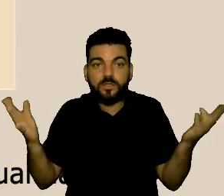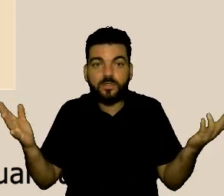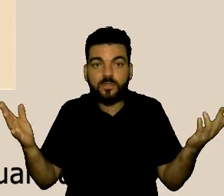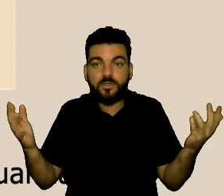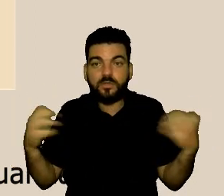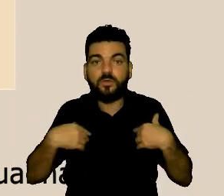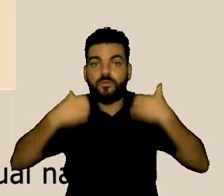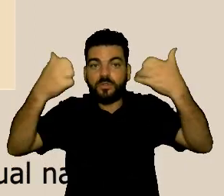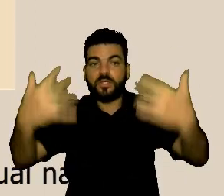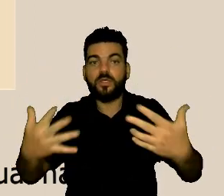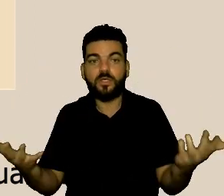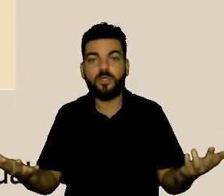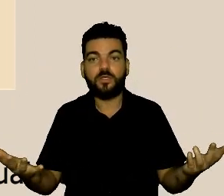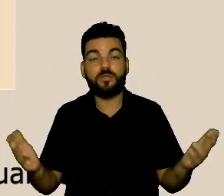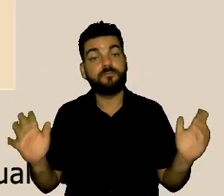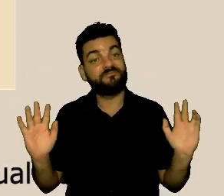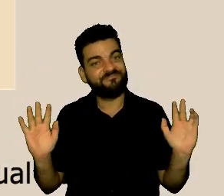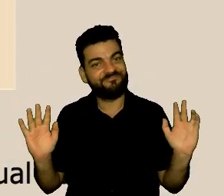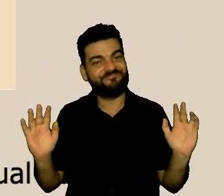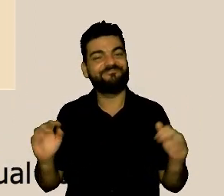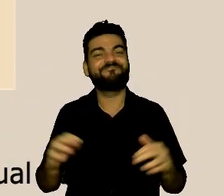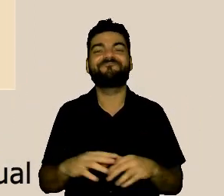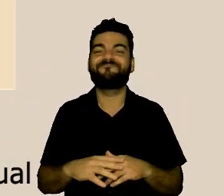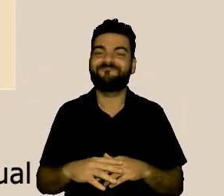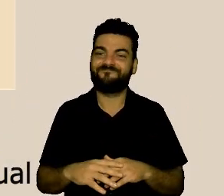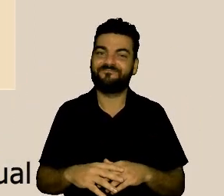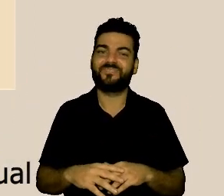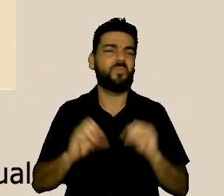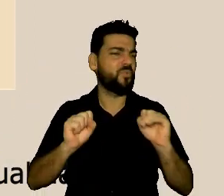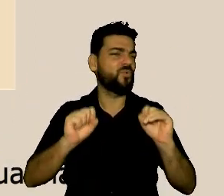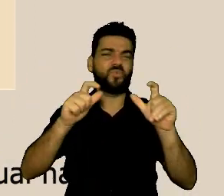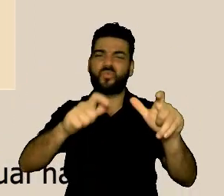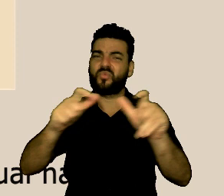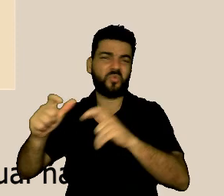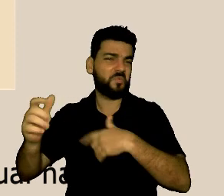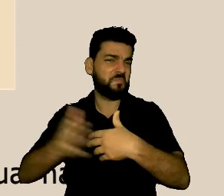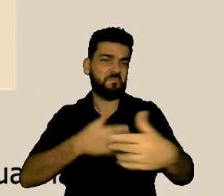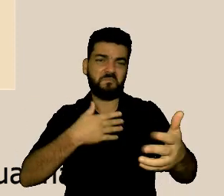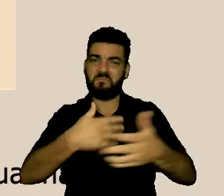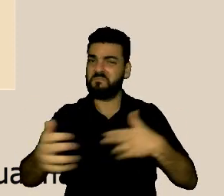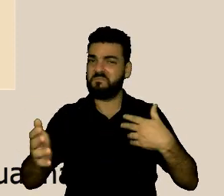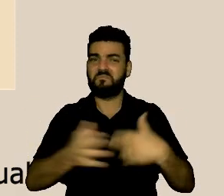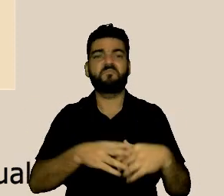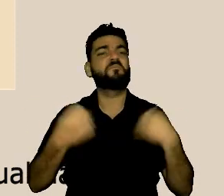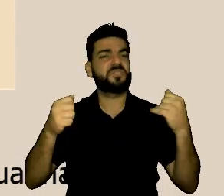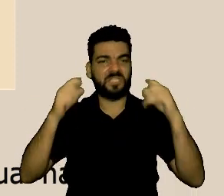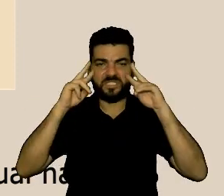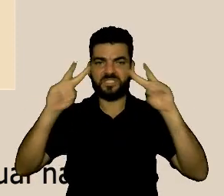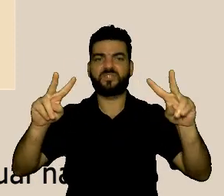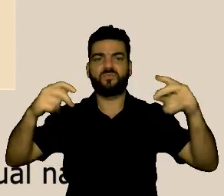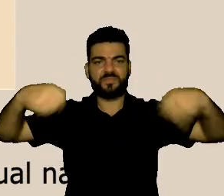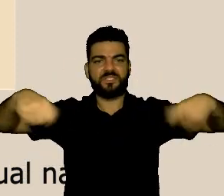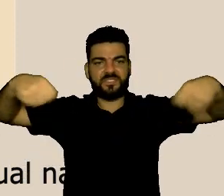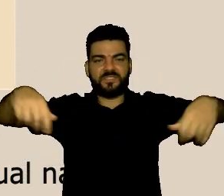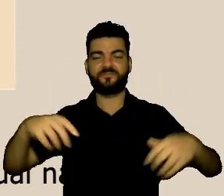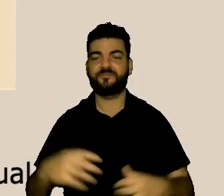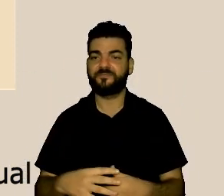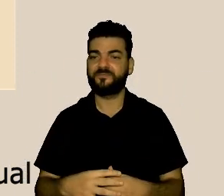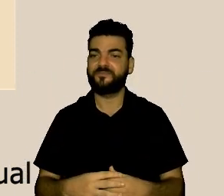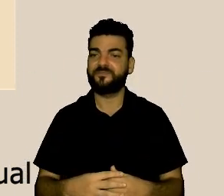falando então por todos os canais que chegam a gente precisa estar olhando a gente